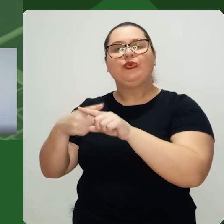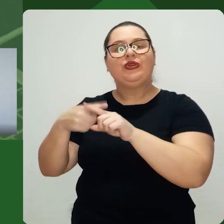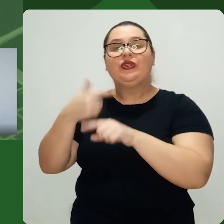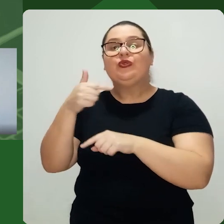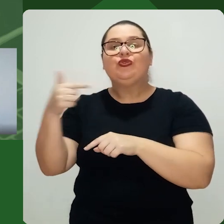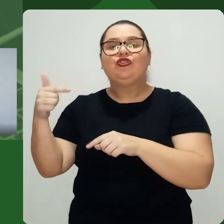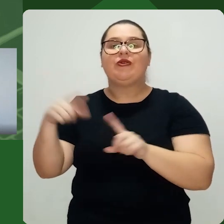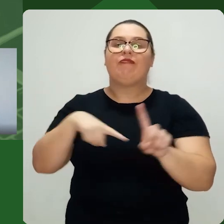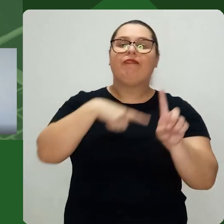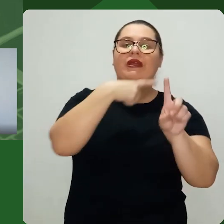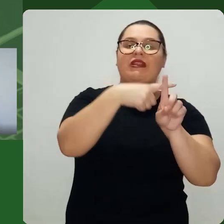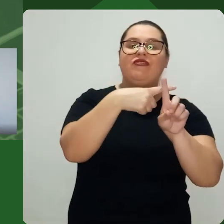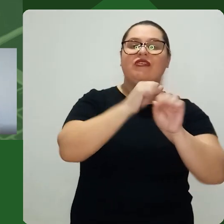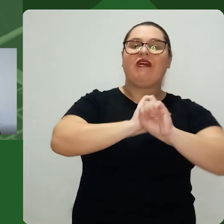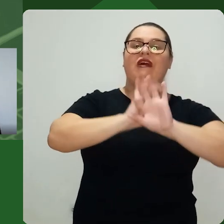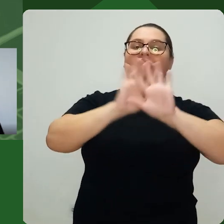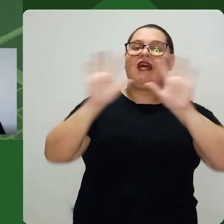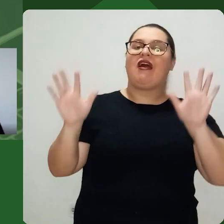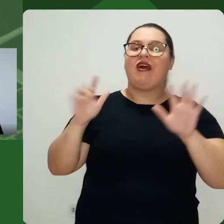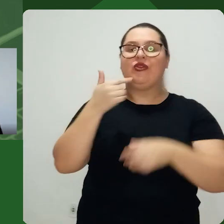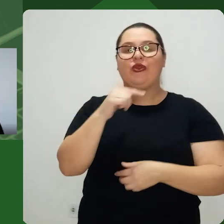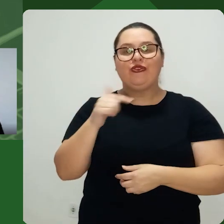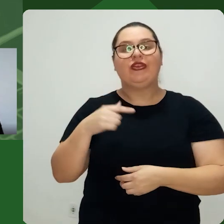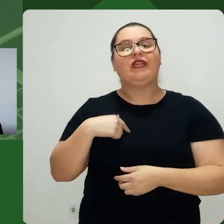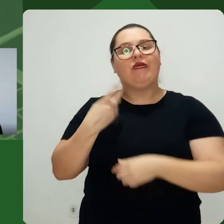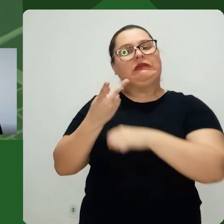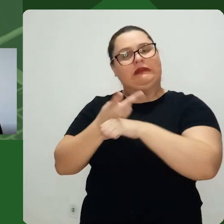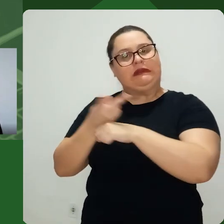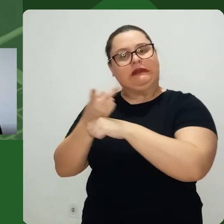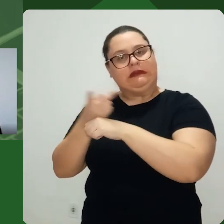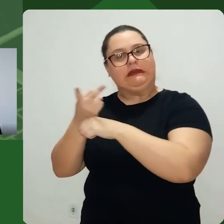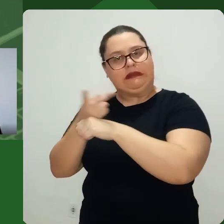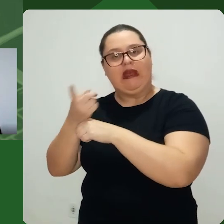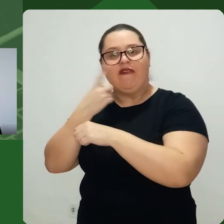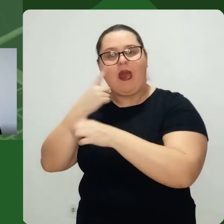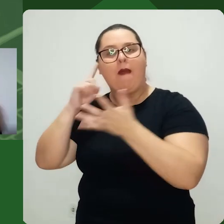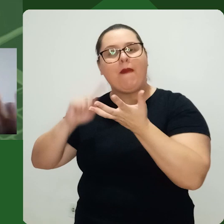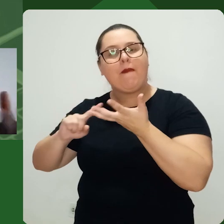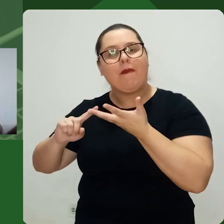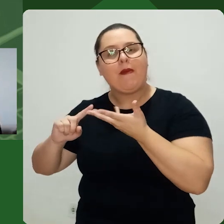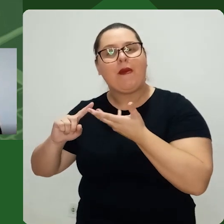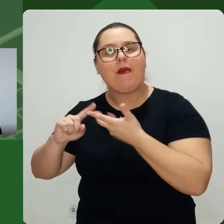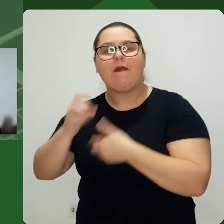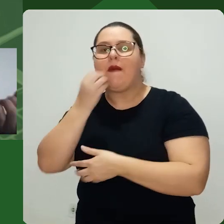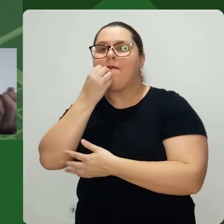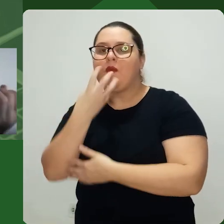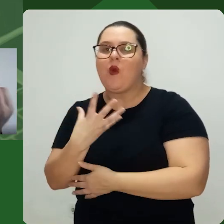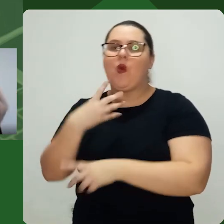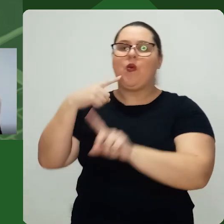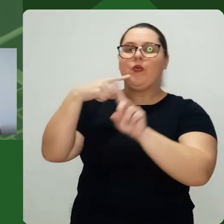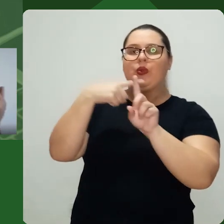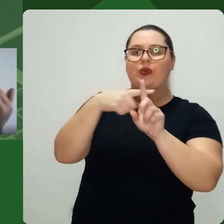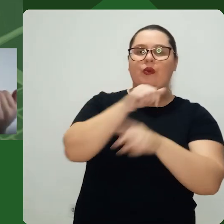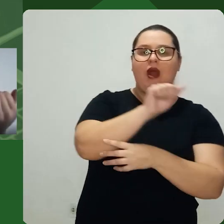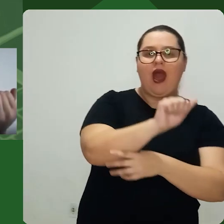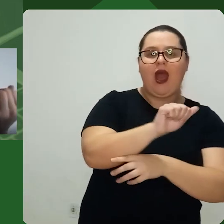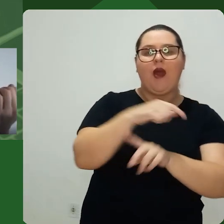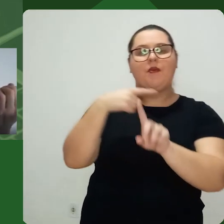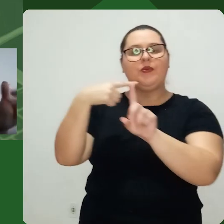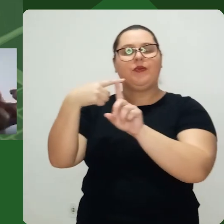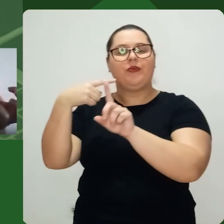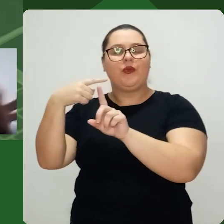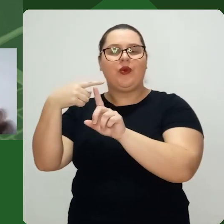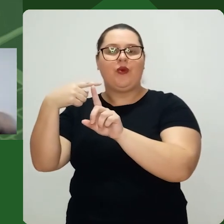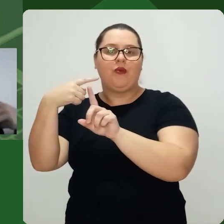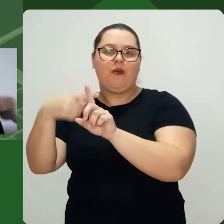Investigar muito, né? Porque eu não tinha ali Os benefícios Bem expostos Eu não sabia qual era O benefício do produto A Qual era o benefício